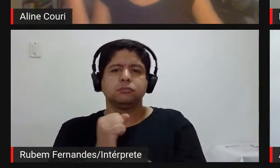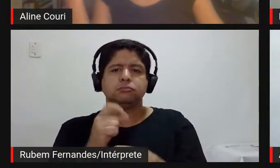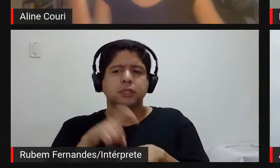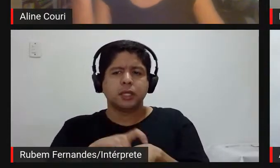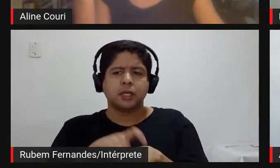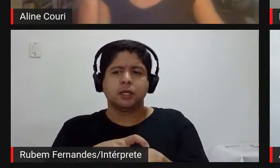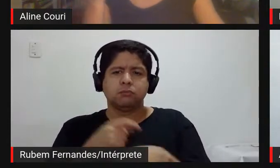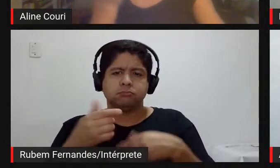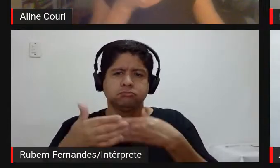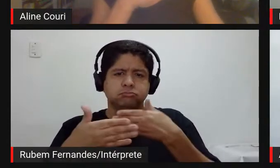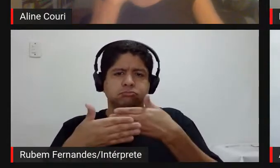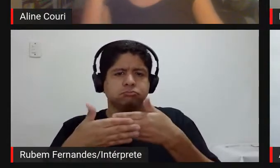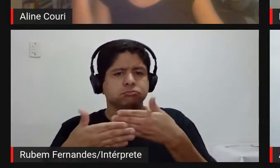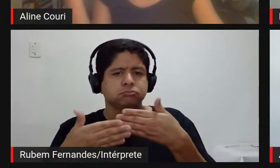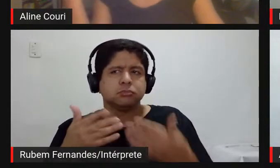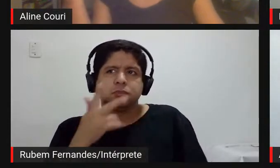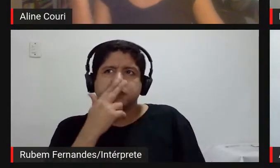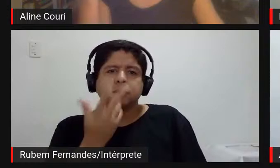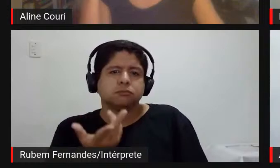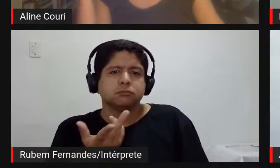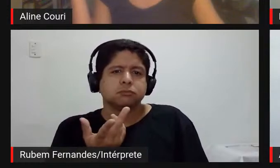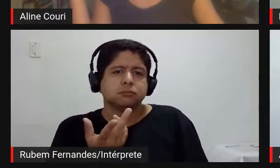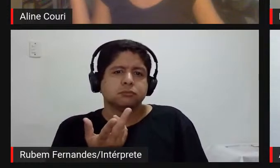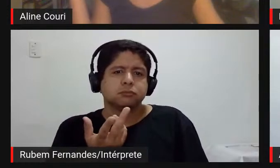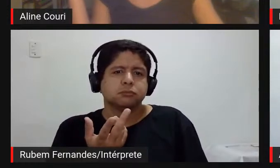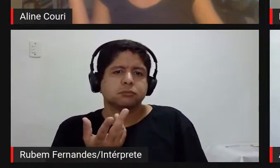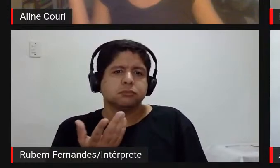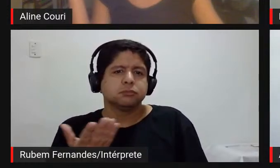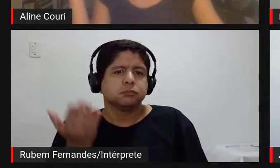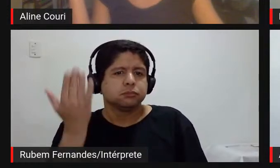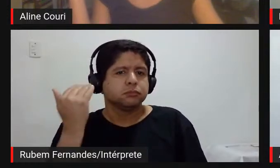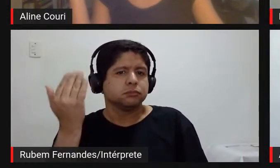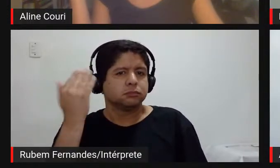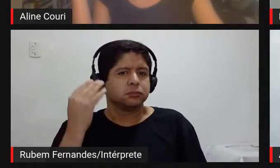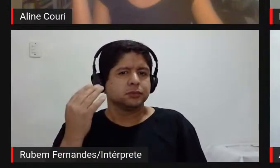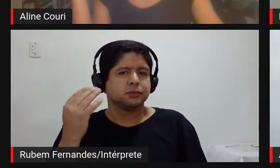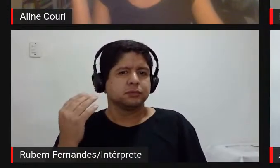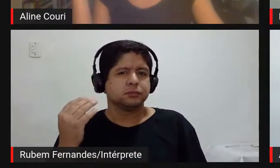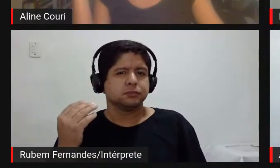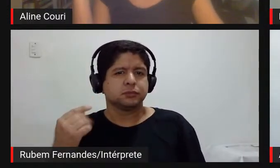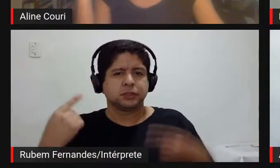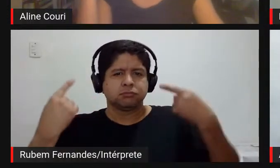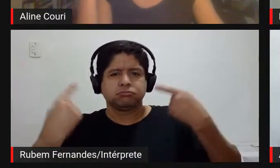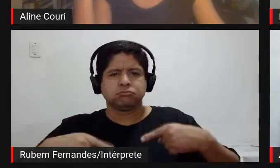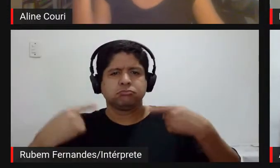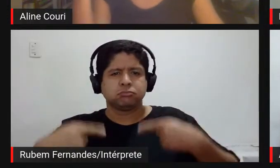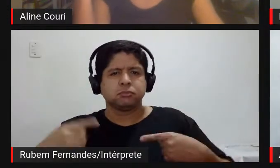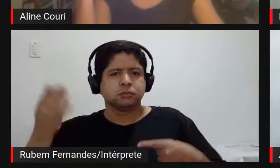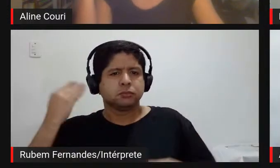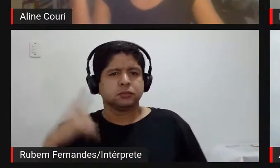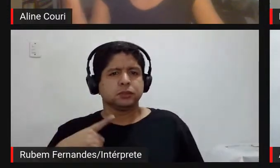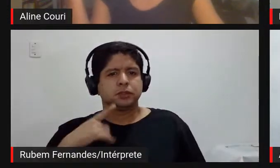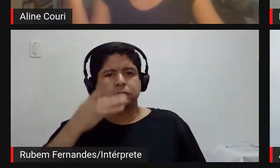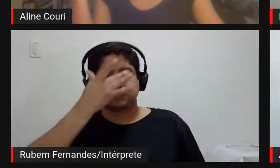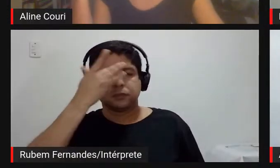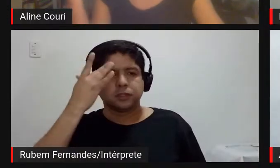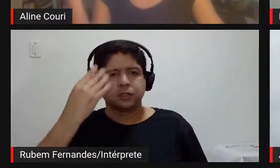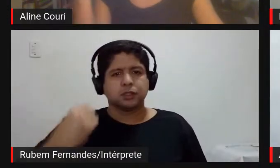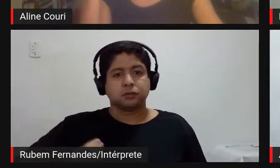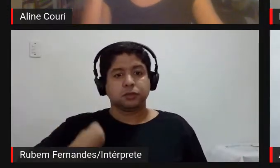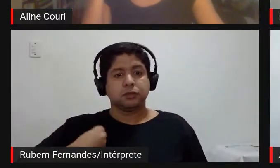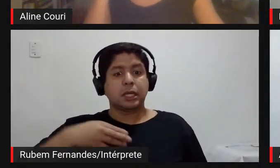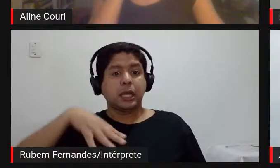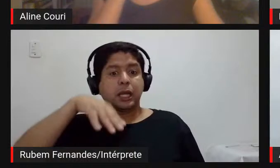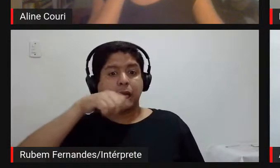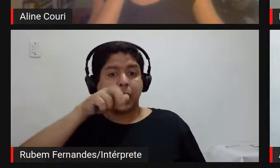desde sei lá das vanguardas históricas né ali do dadaísmo e tal de quando que a gente vai viver a arte né